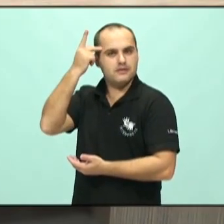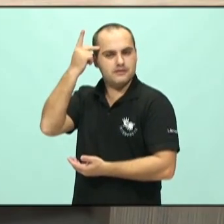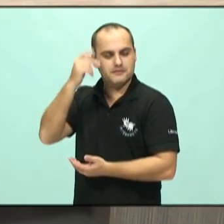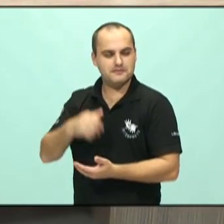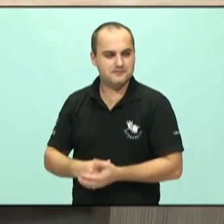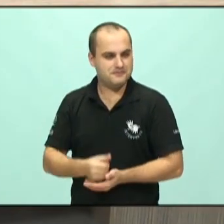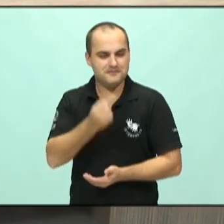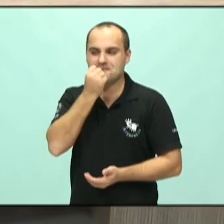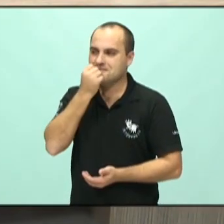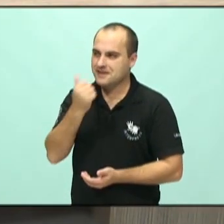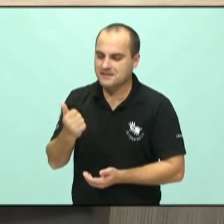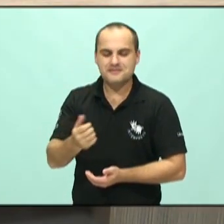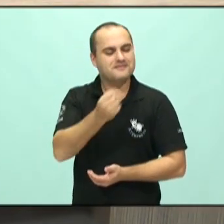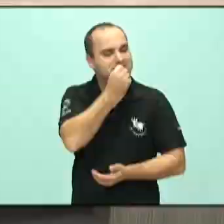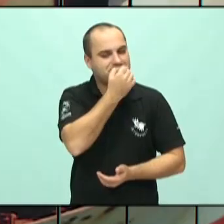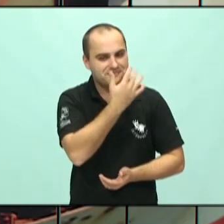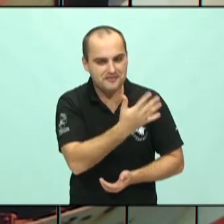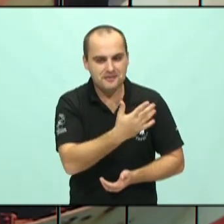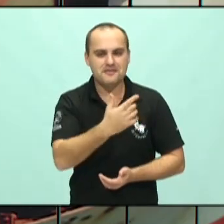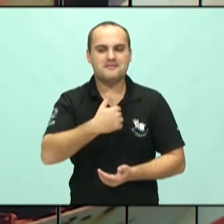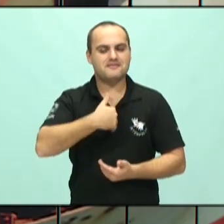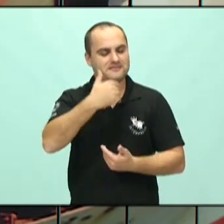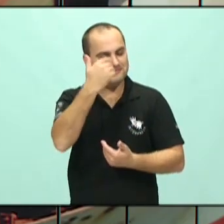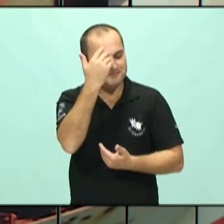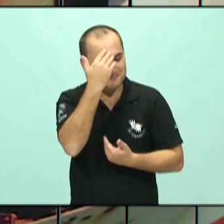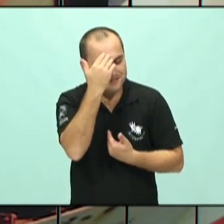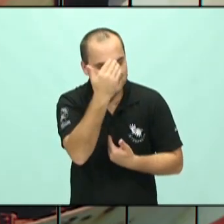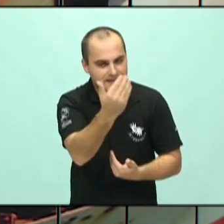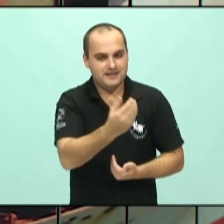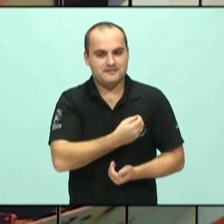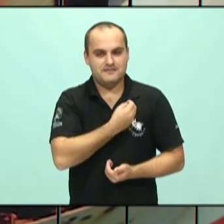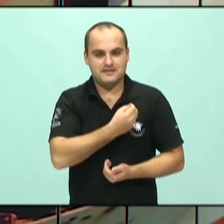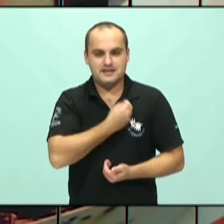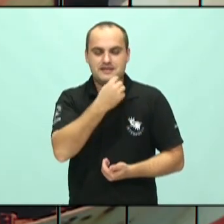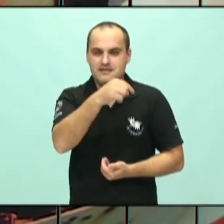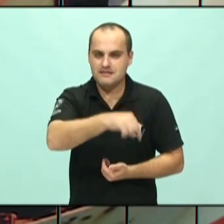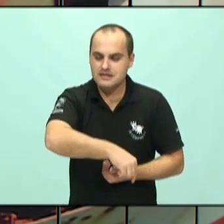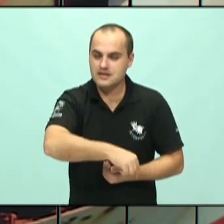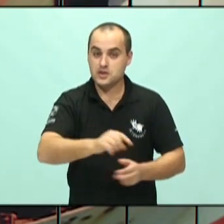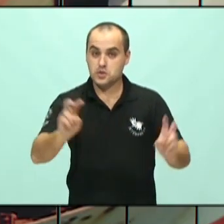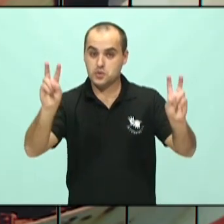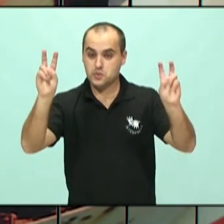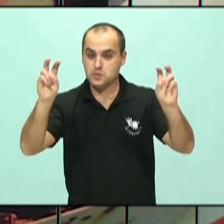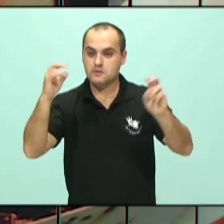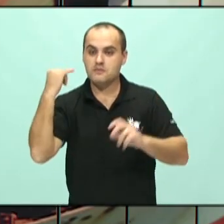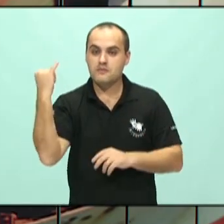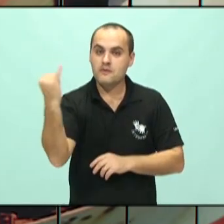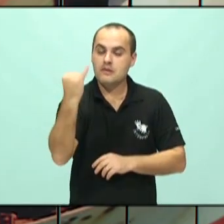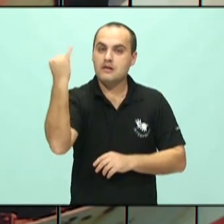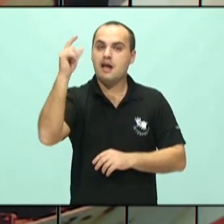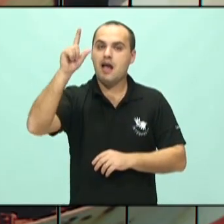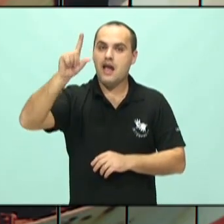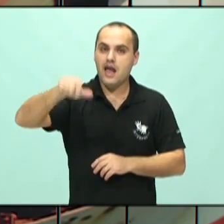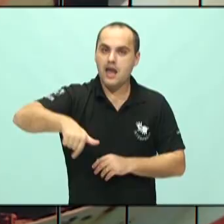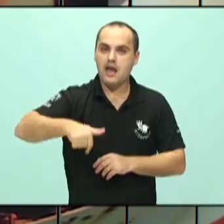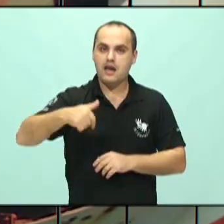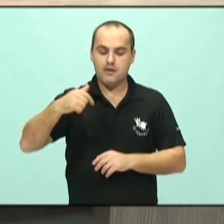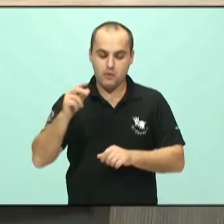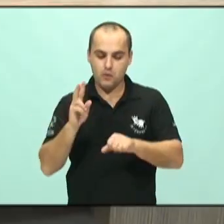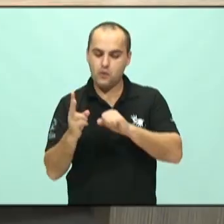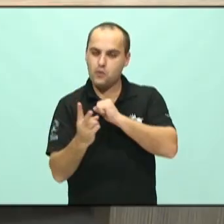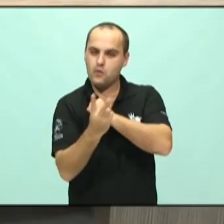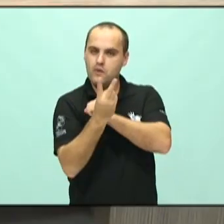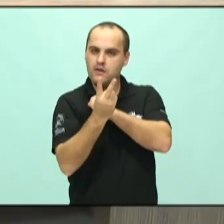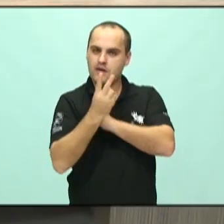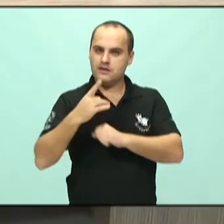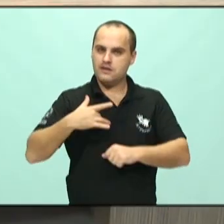bom, querido. É um prazer estar aqui falando de um assunto tão importante, que é a saúde mental. Eu fico muito feliz de